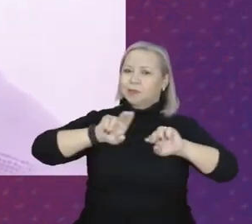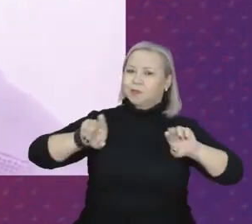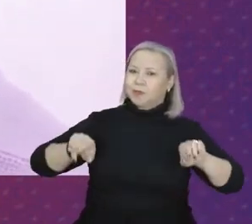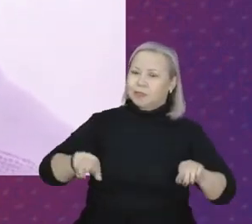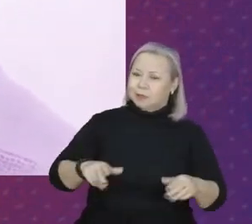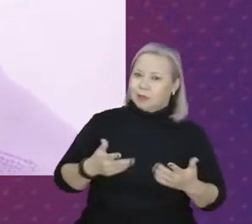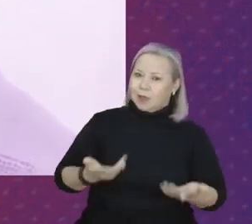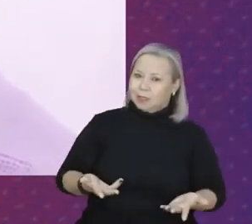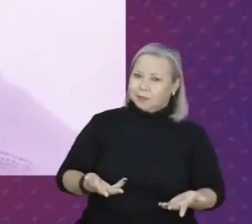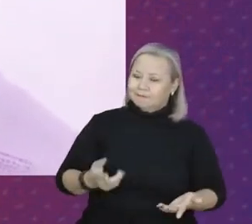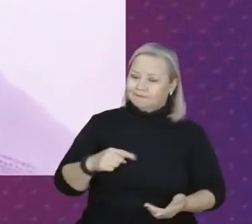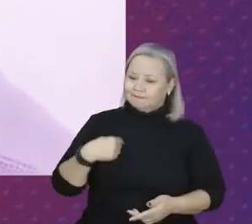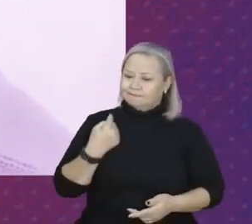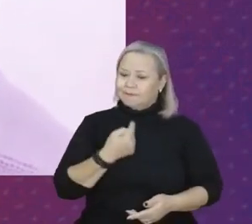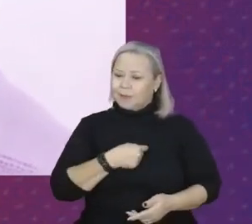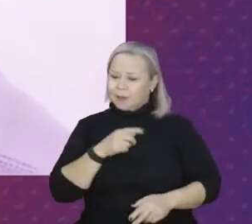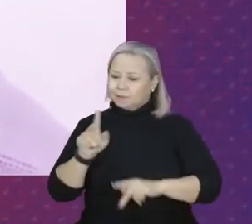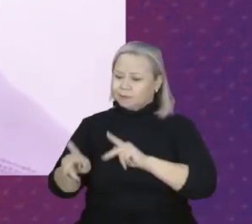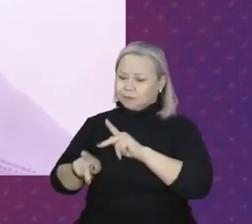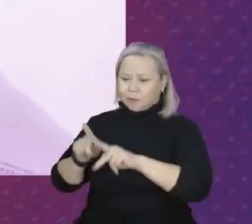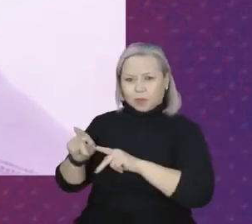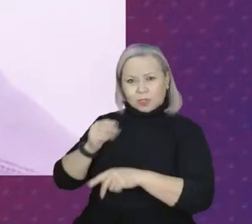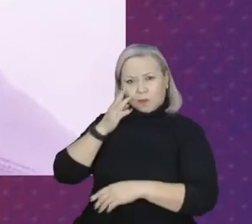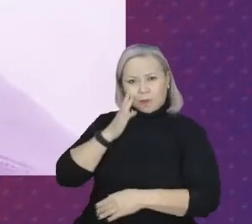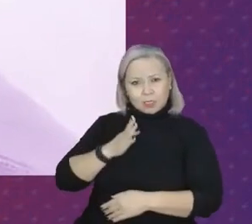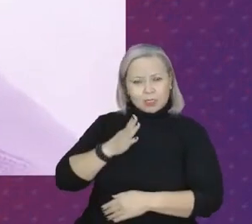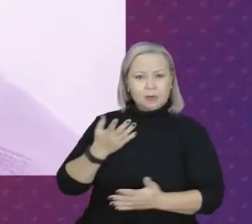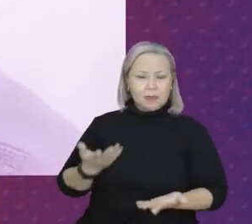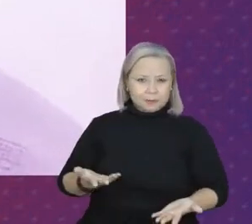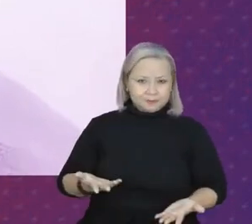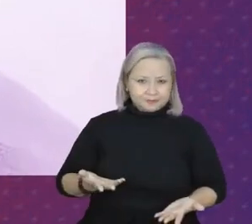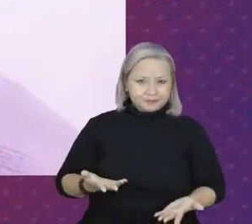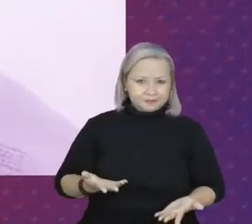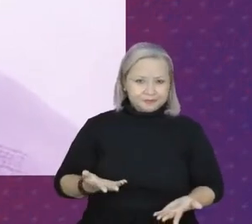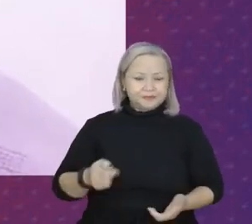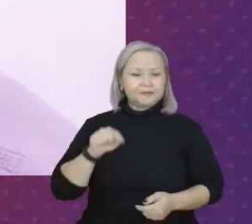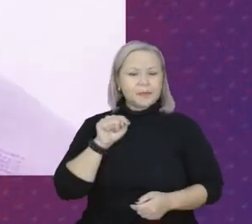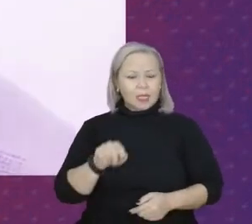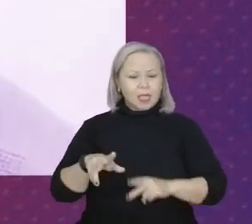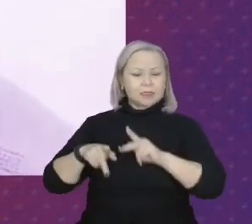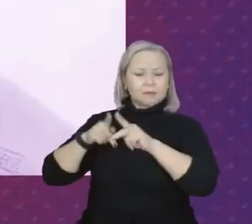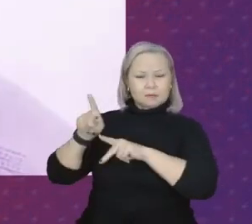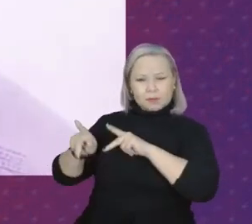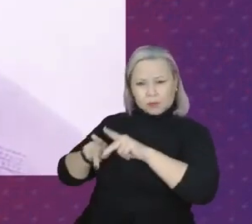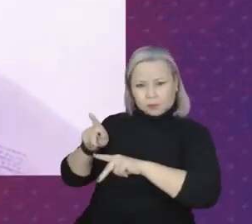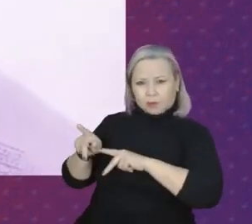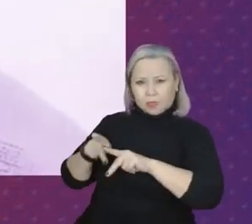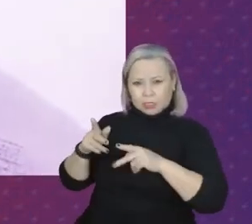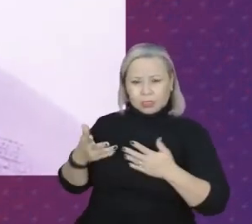da nossa população brasileira. Essa população,